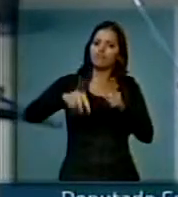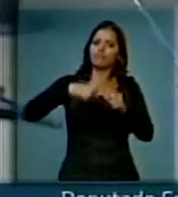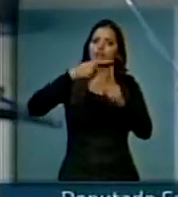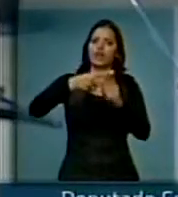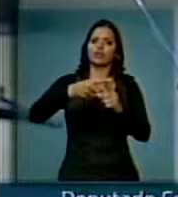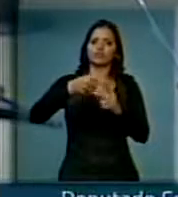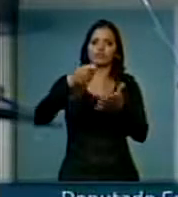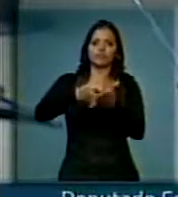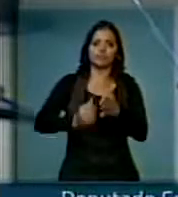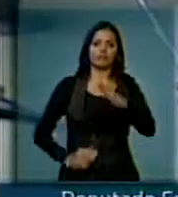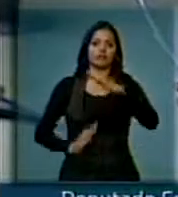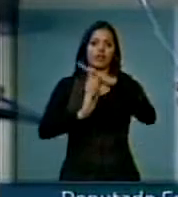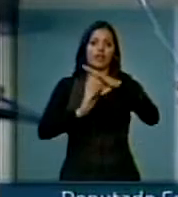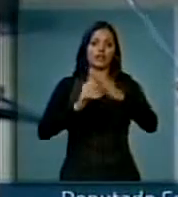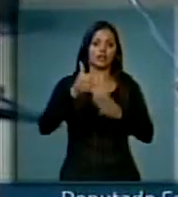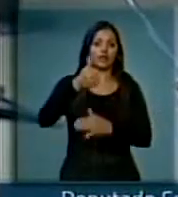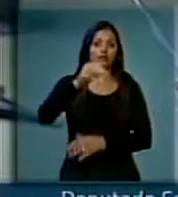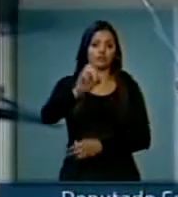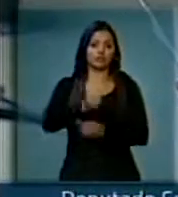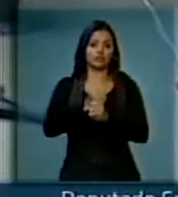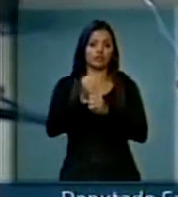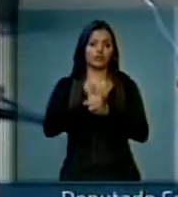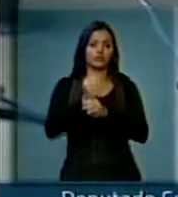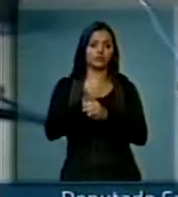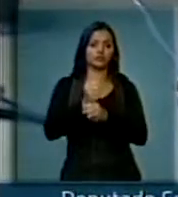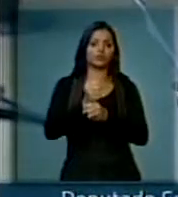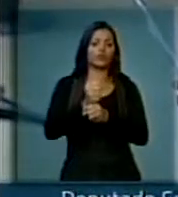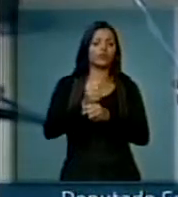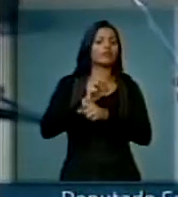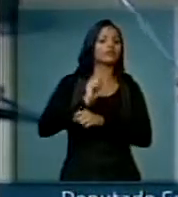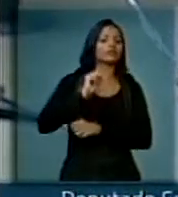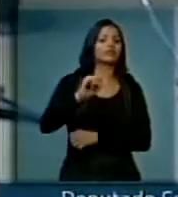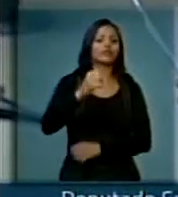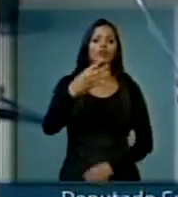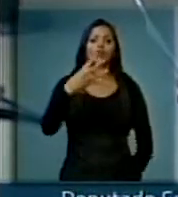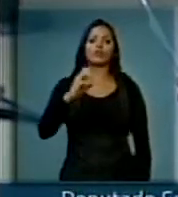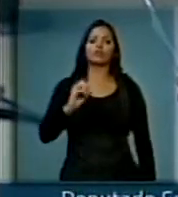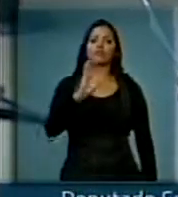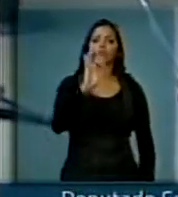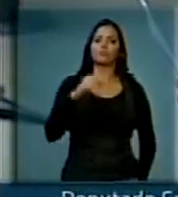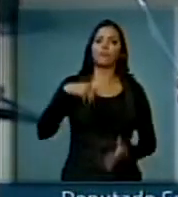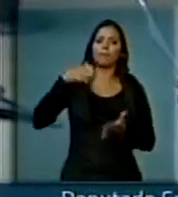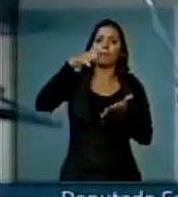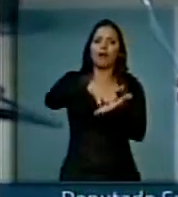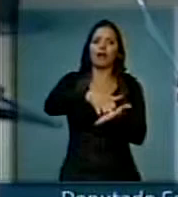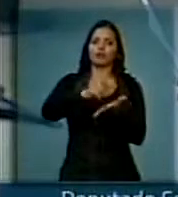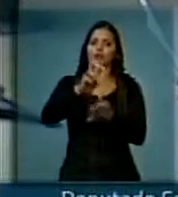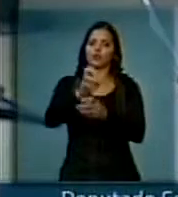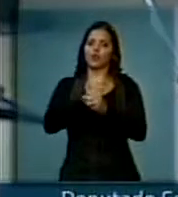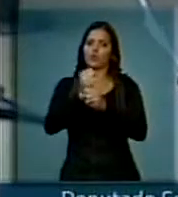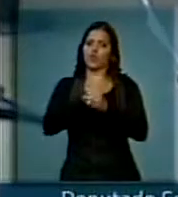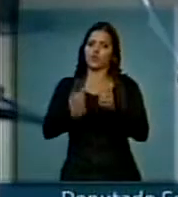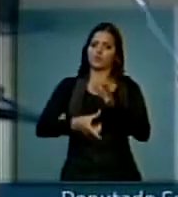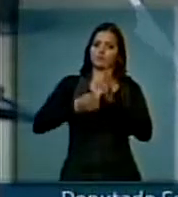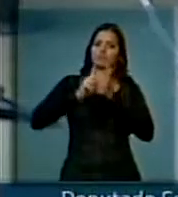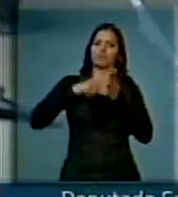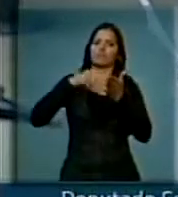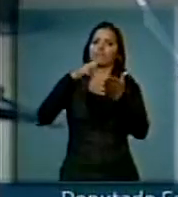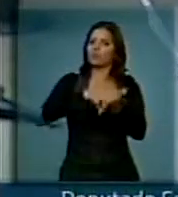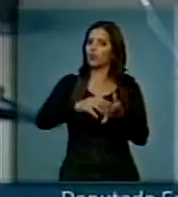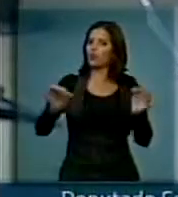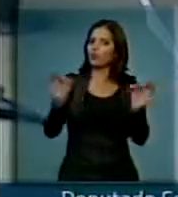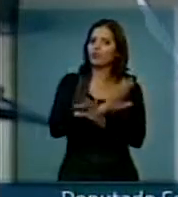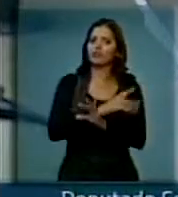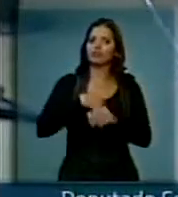máximo de pagamento para até 10 anos, desde que 40% da dívida seja paga em até 5 anos, encargos a